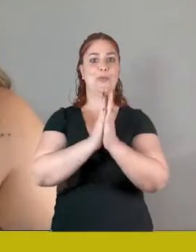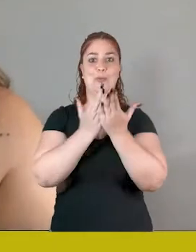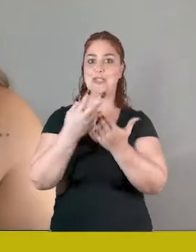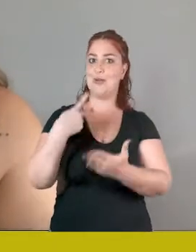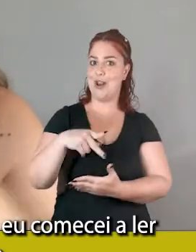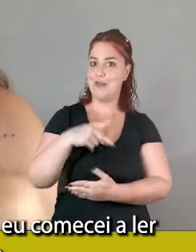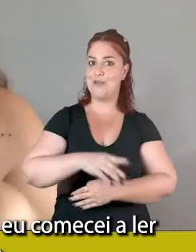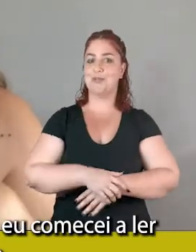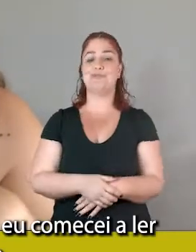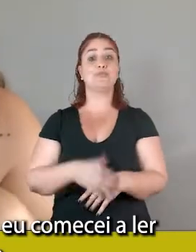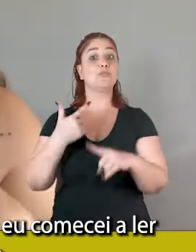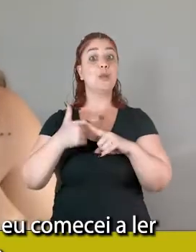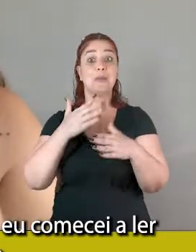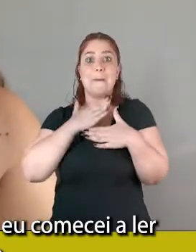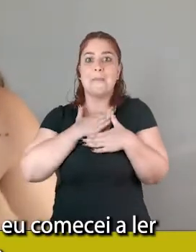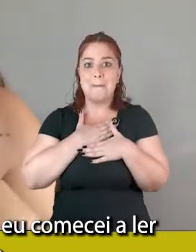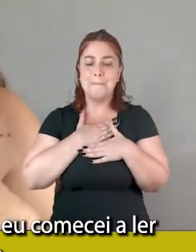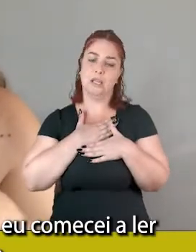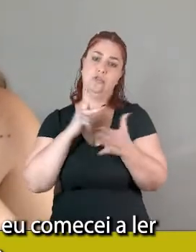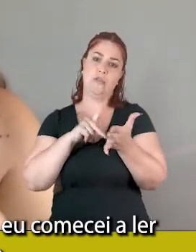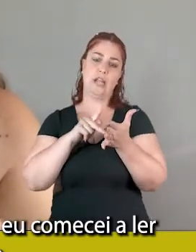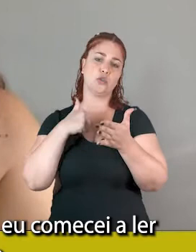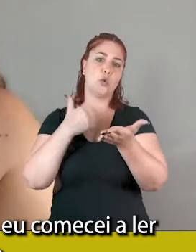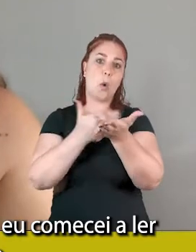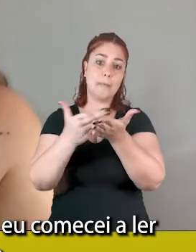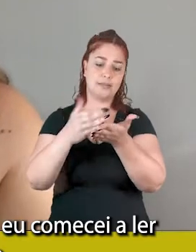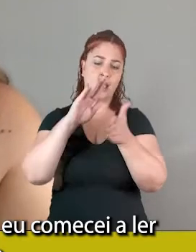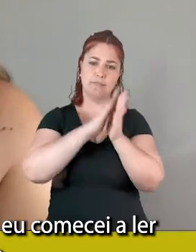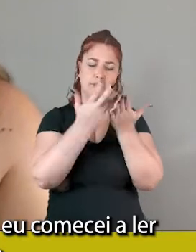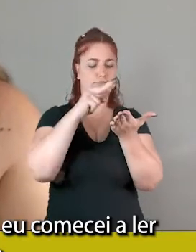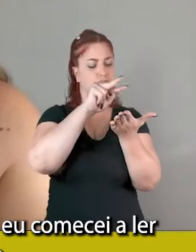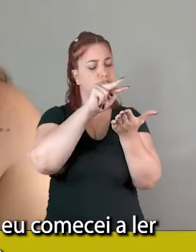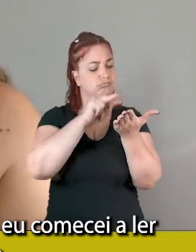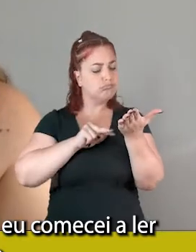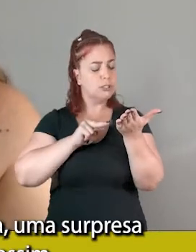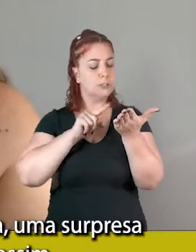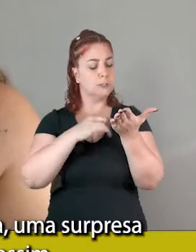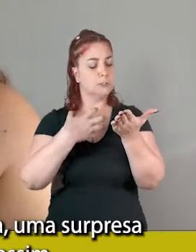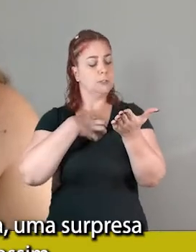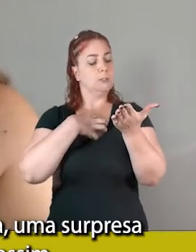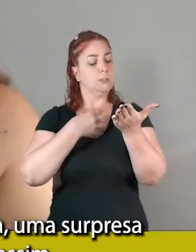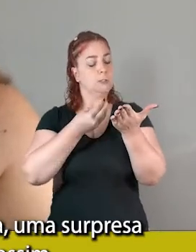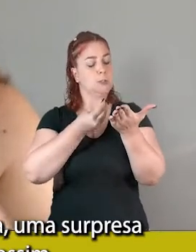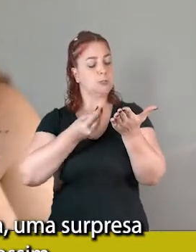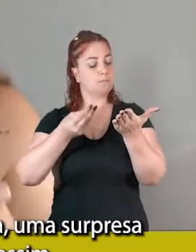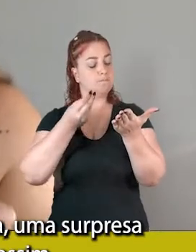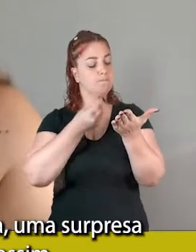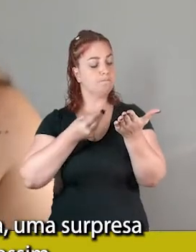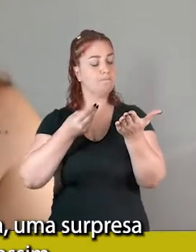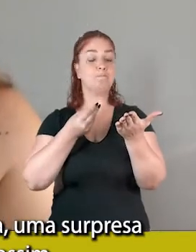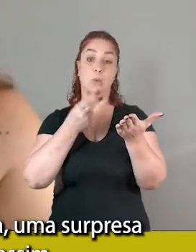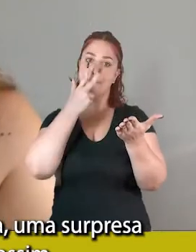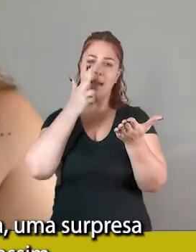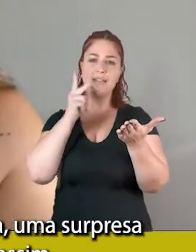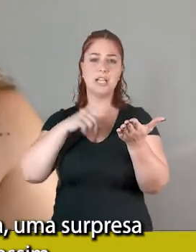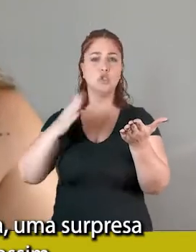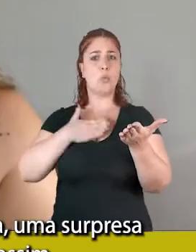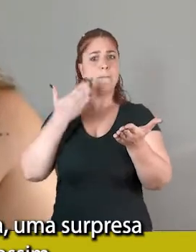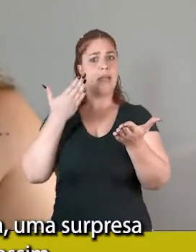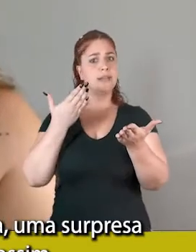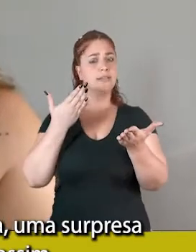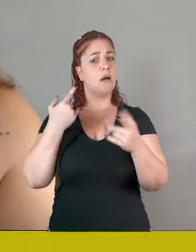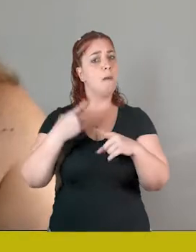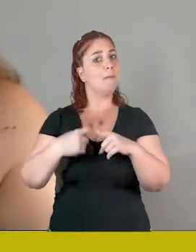o livro, para mim, pelo menos, quando eu comecei a ler, ele me trouxe uma, por incrível, parece uma surpresa,